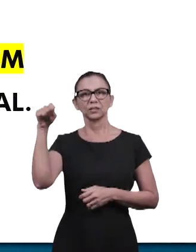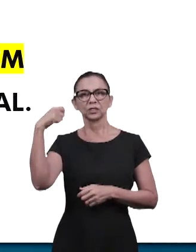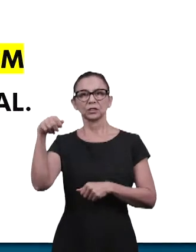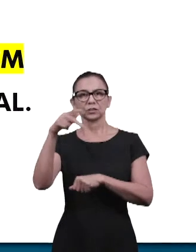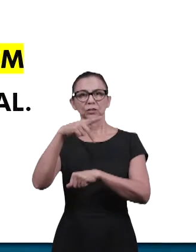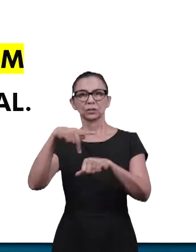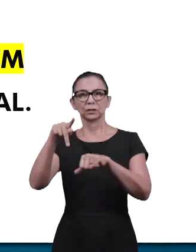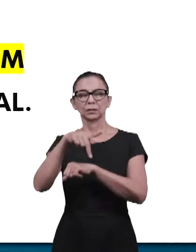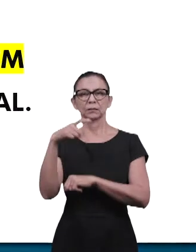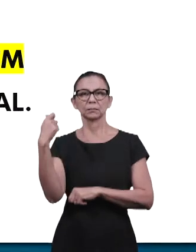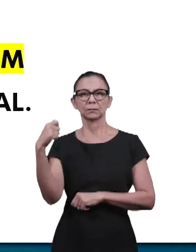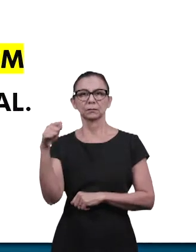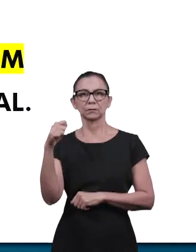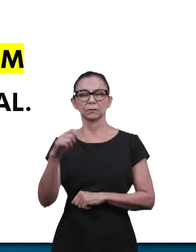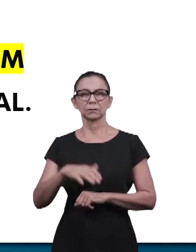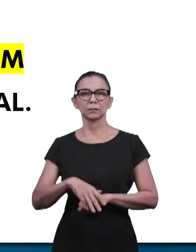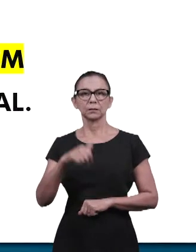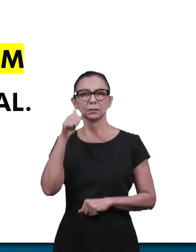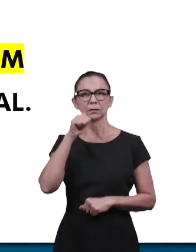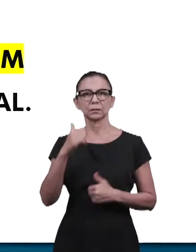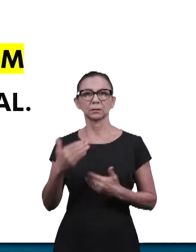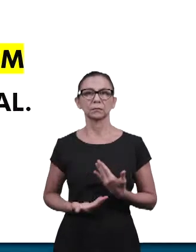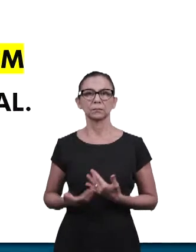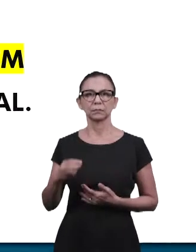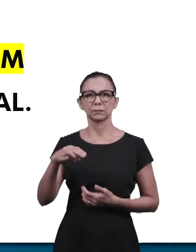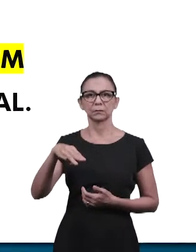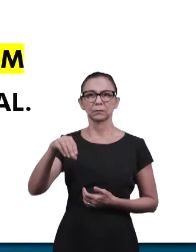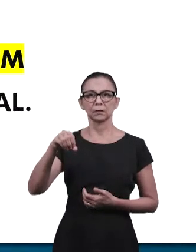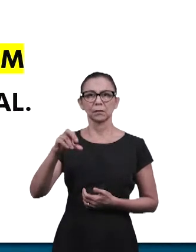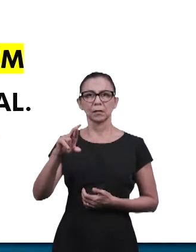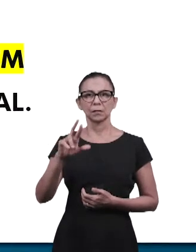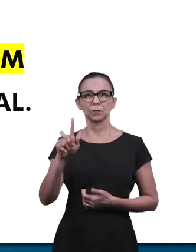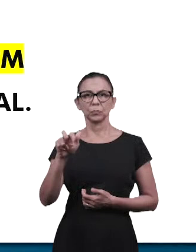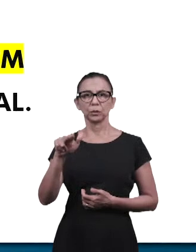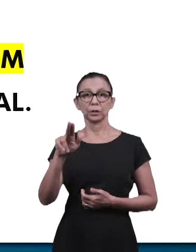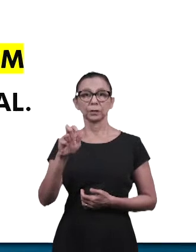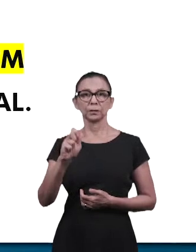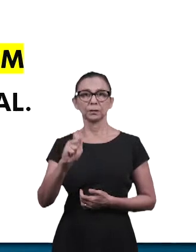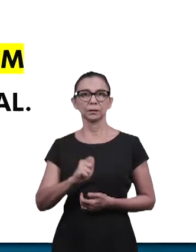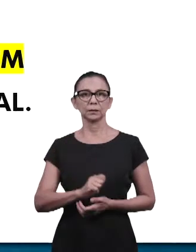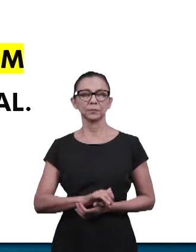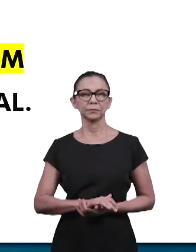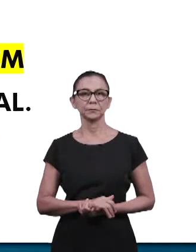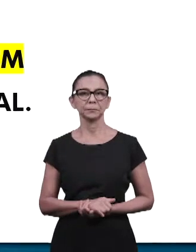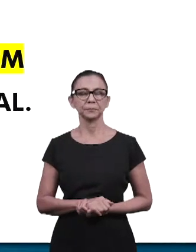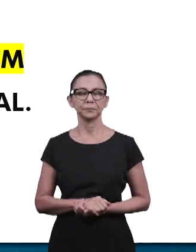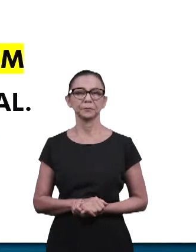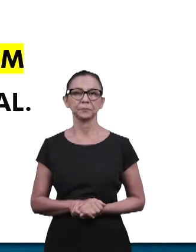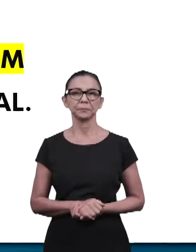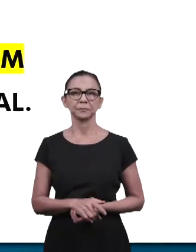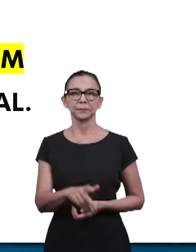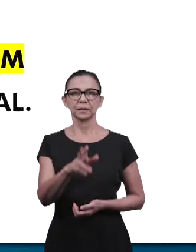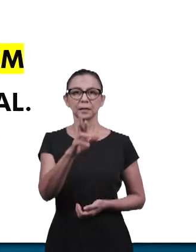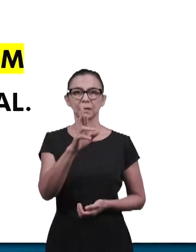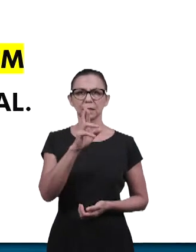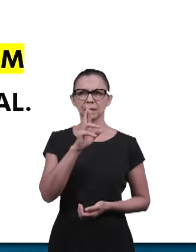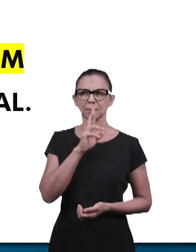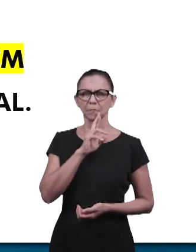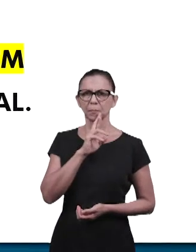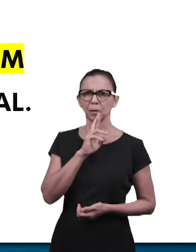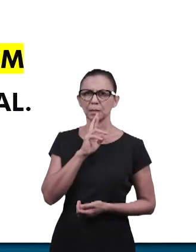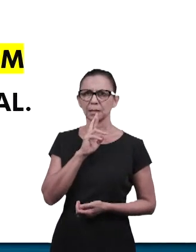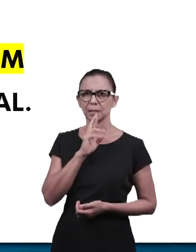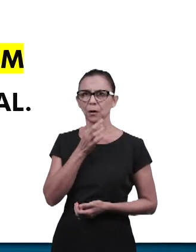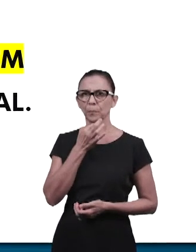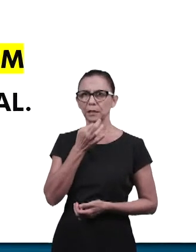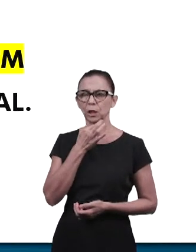bíblica, que veio da Argentina, nossa irmã Morgana Farias, da Igreja de San Cristóbal. Ela descreveu